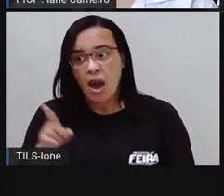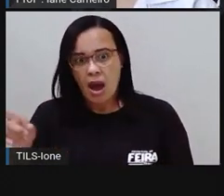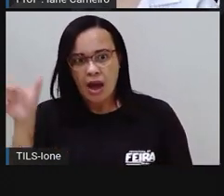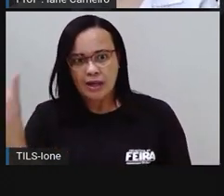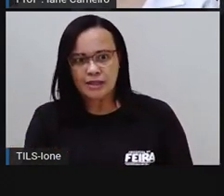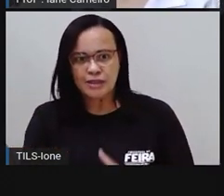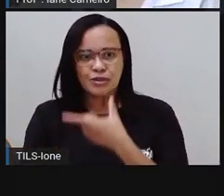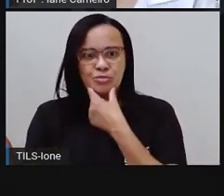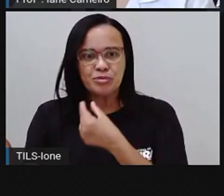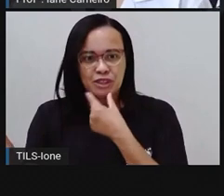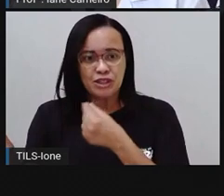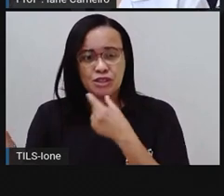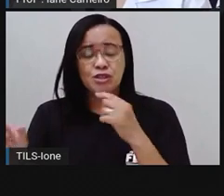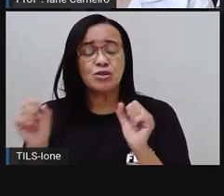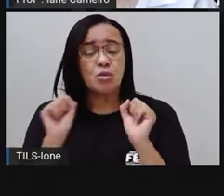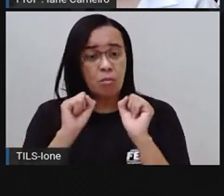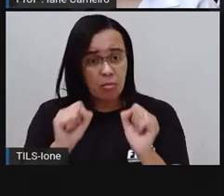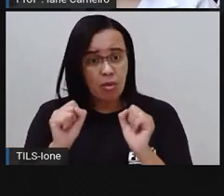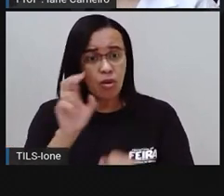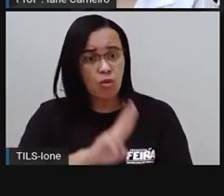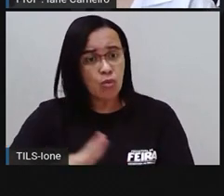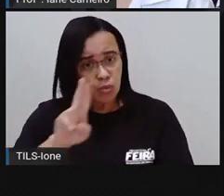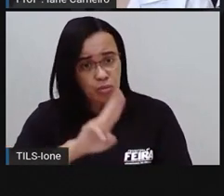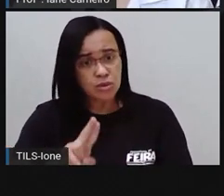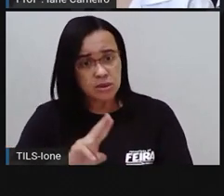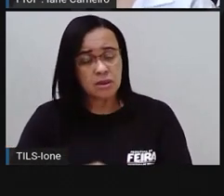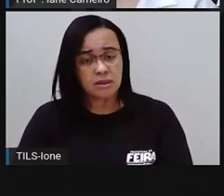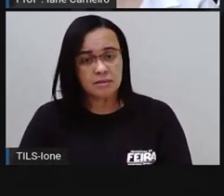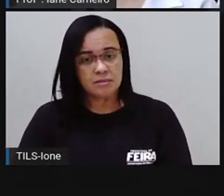disse Theo. E sussurrou no ouvido do Duende.